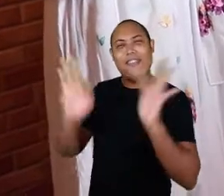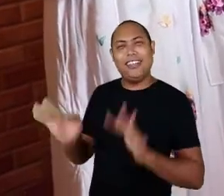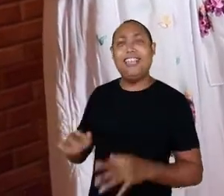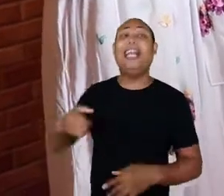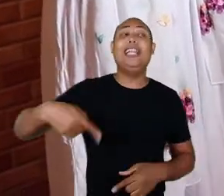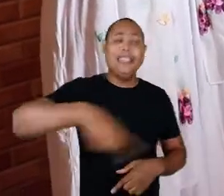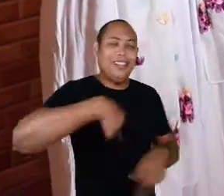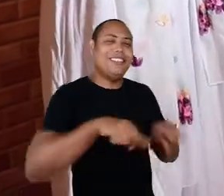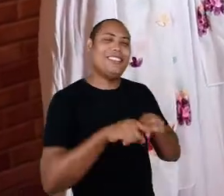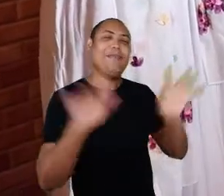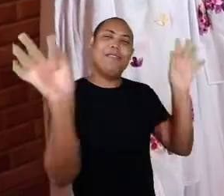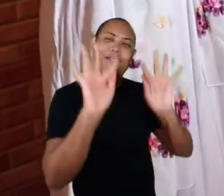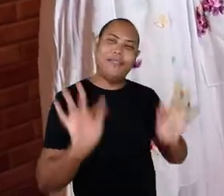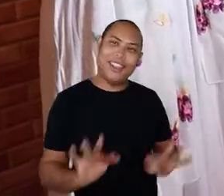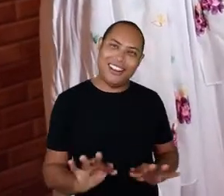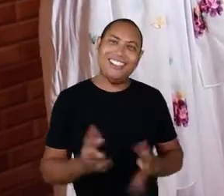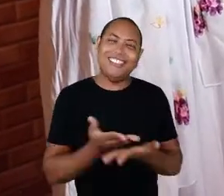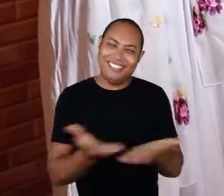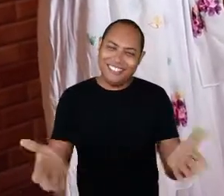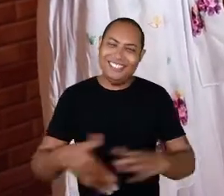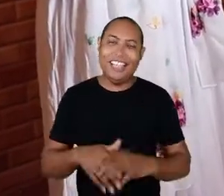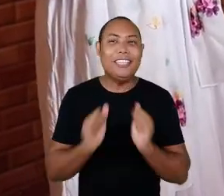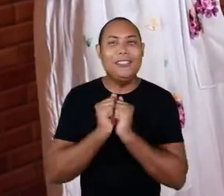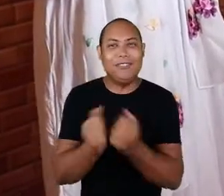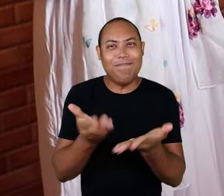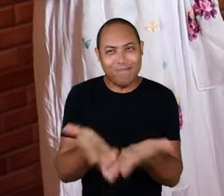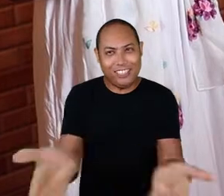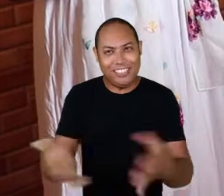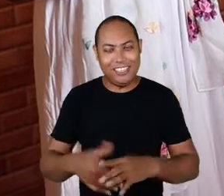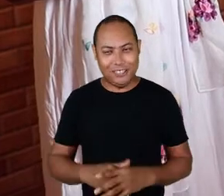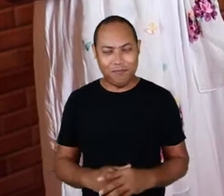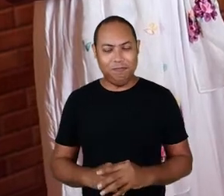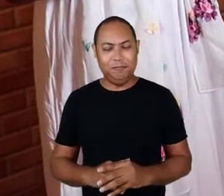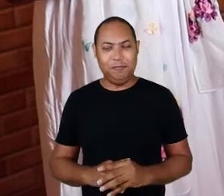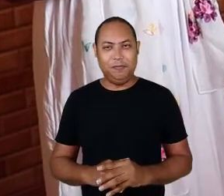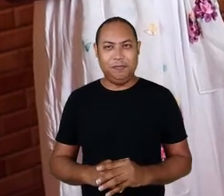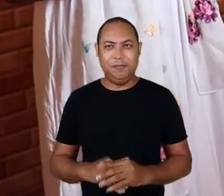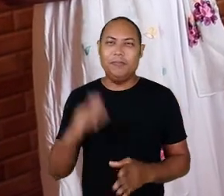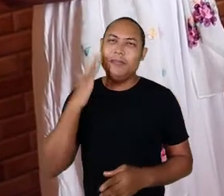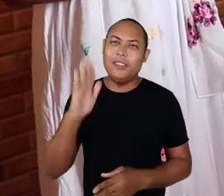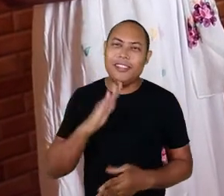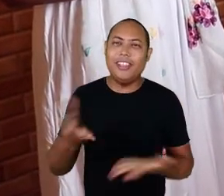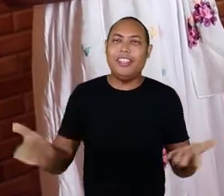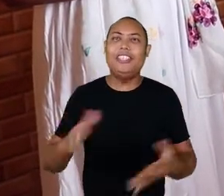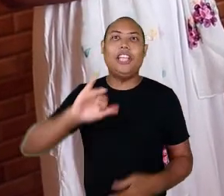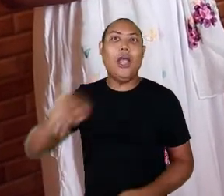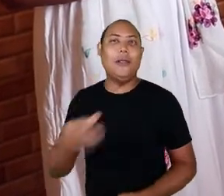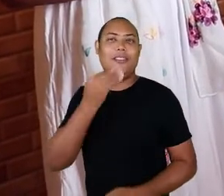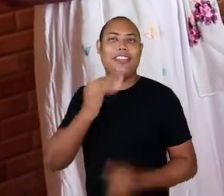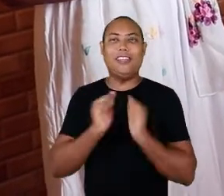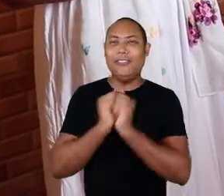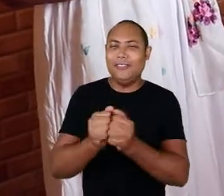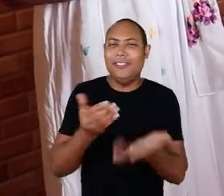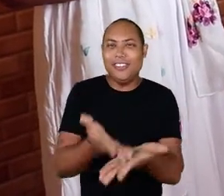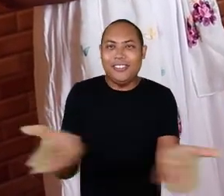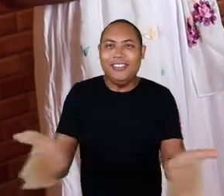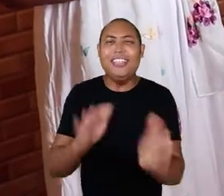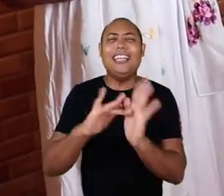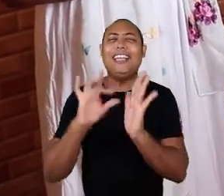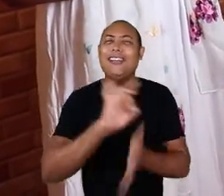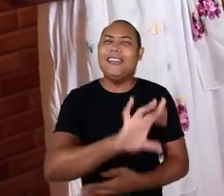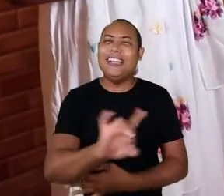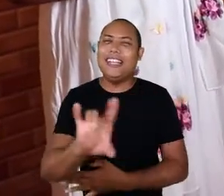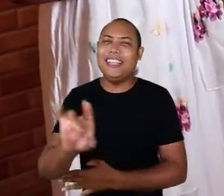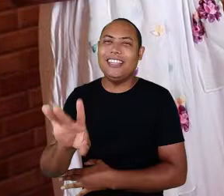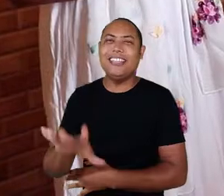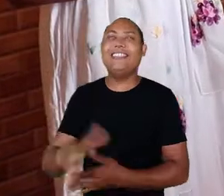com você, gente. A gente está muito feliz. A gente está muito feliz. Graças a Deus. Eu tenho essa oportunidade de estar